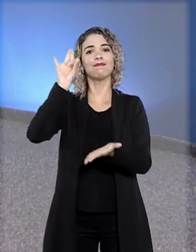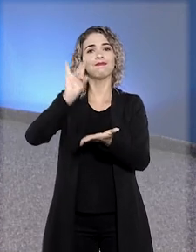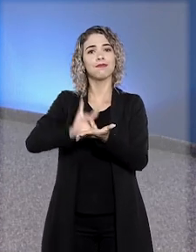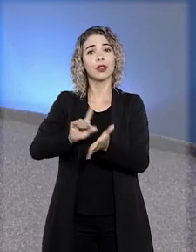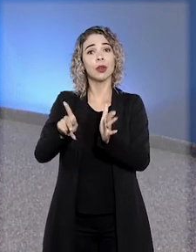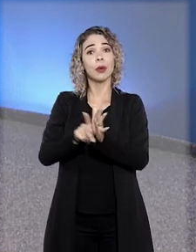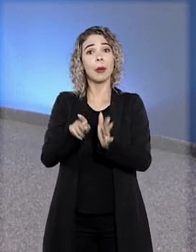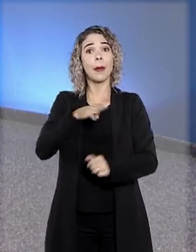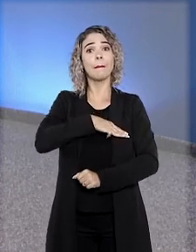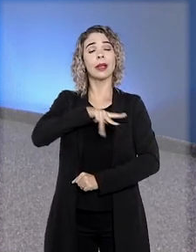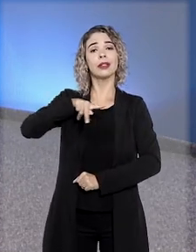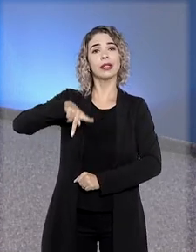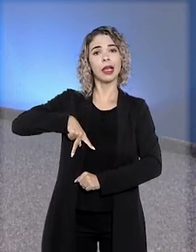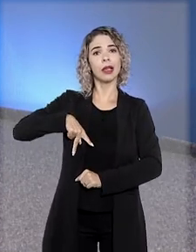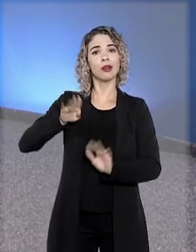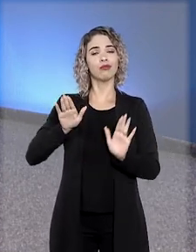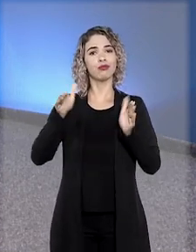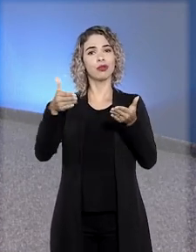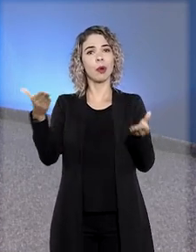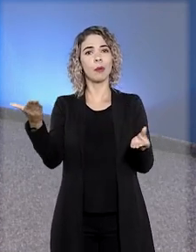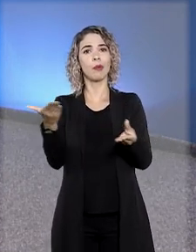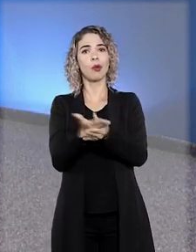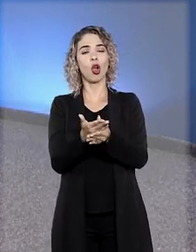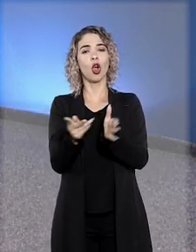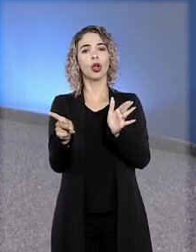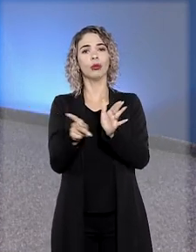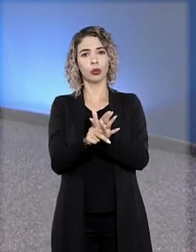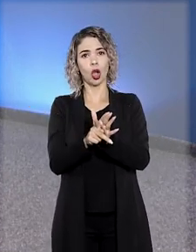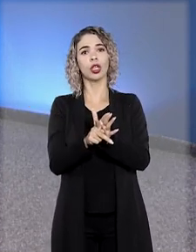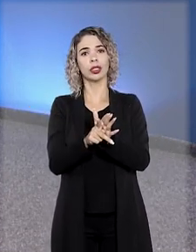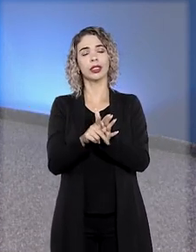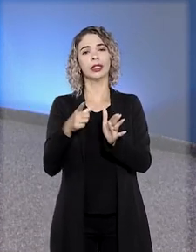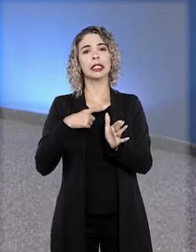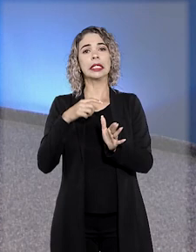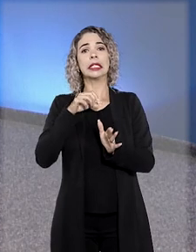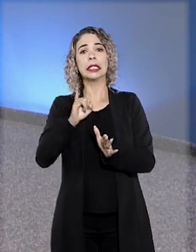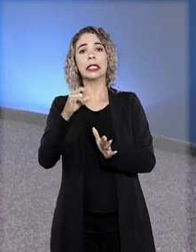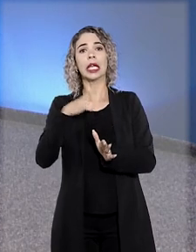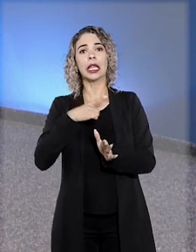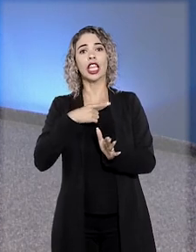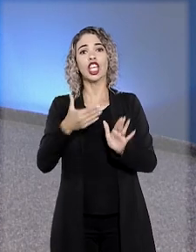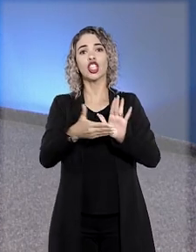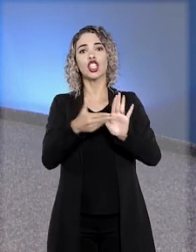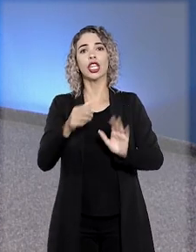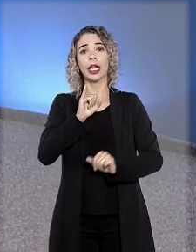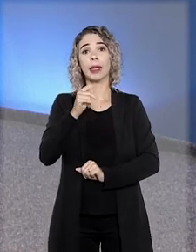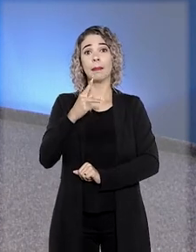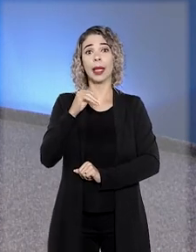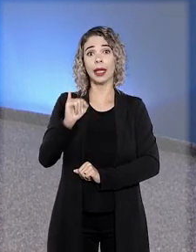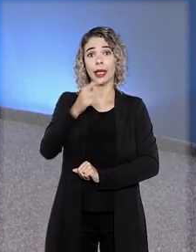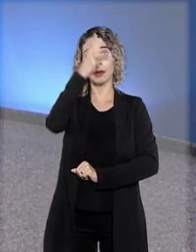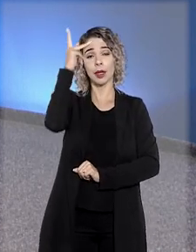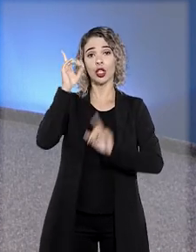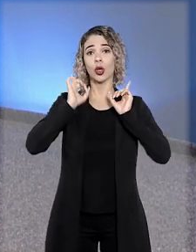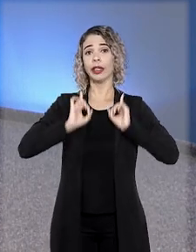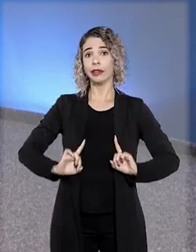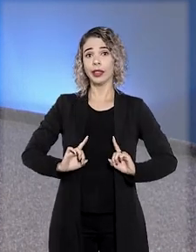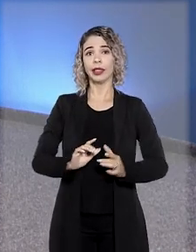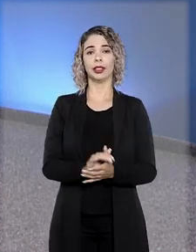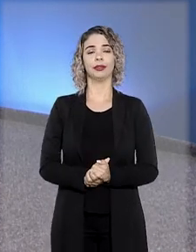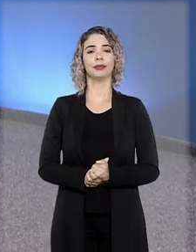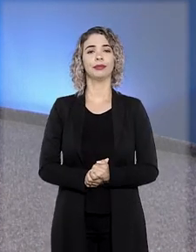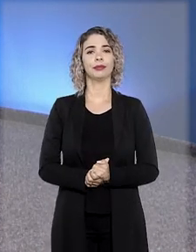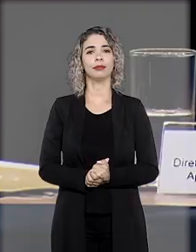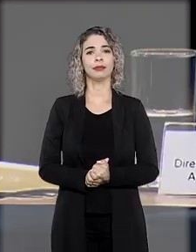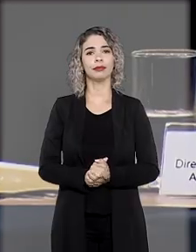legitimidade do Ministério Público para ajuizar ação civil pública sobre isenção tributária para pessoas com